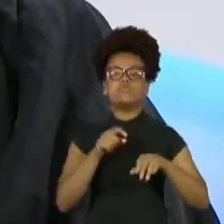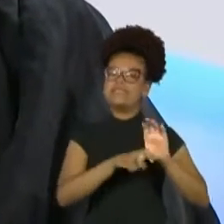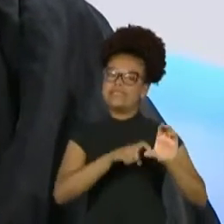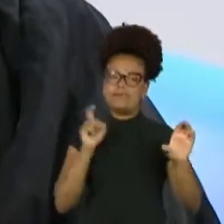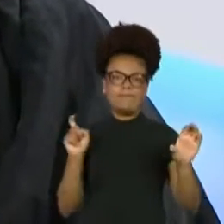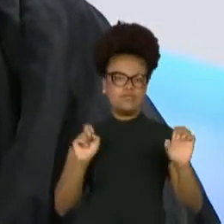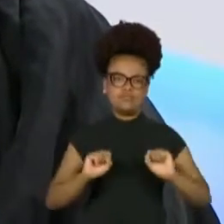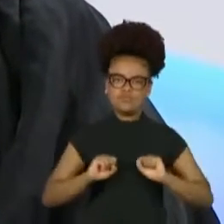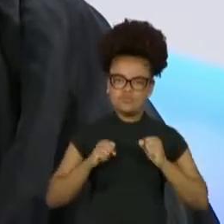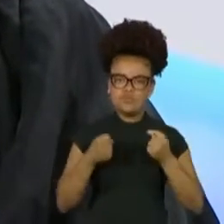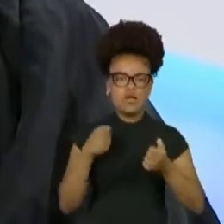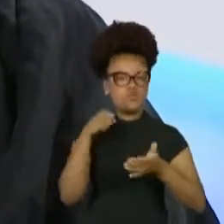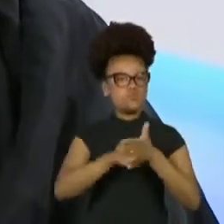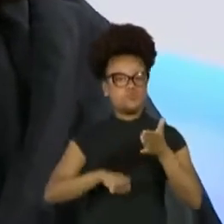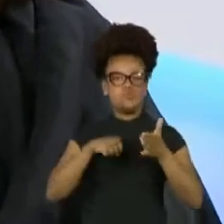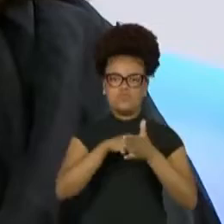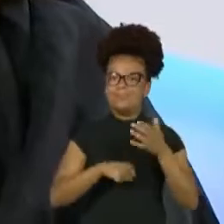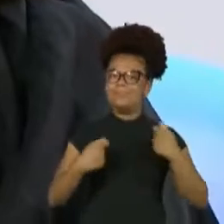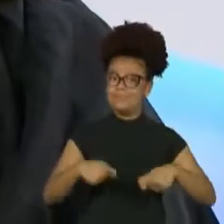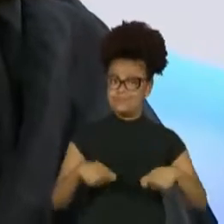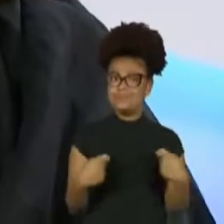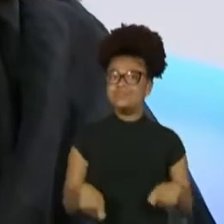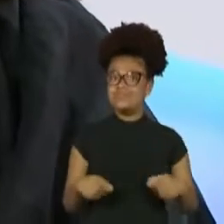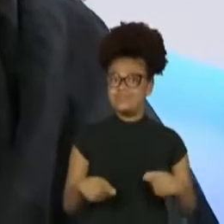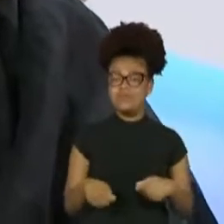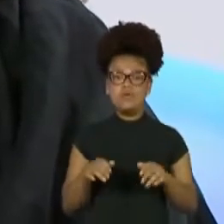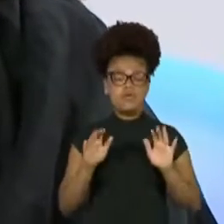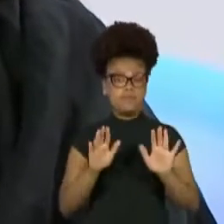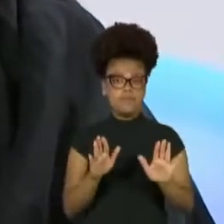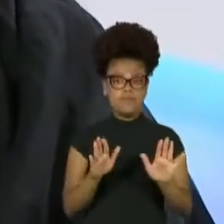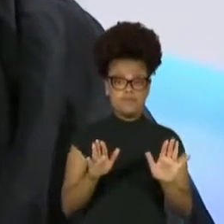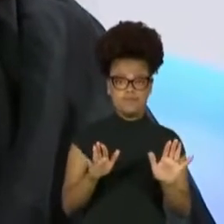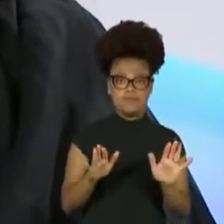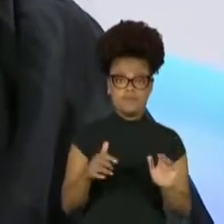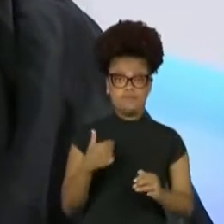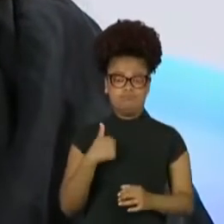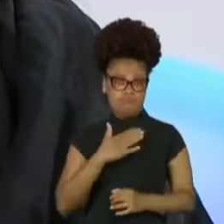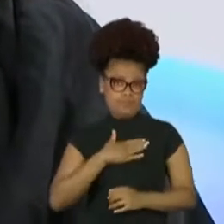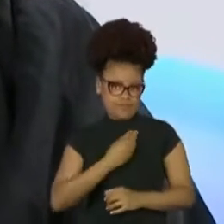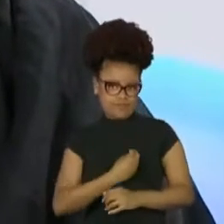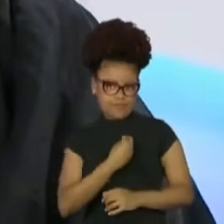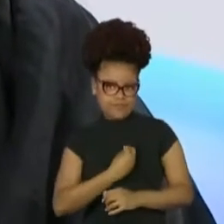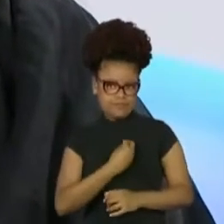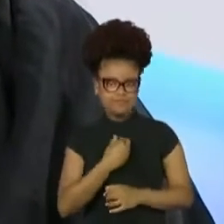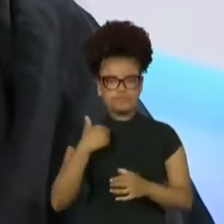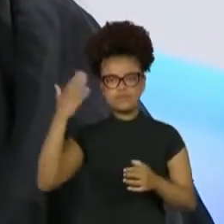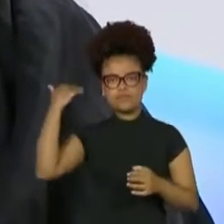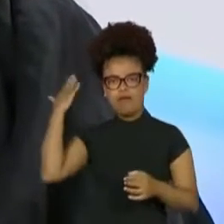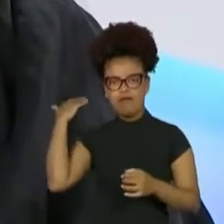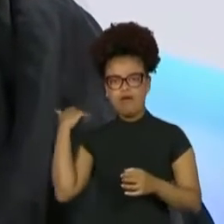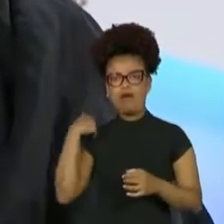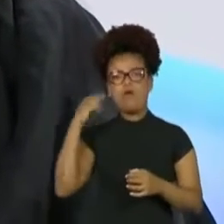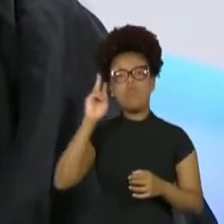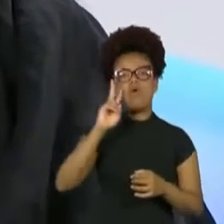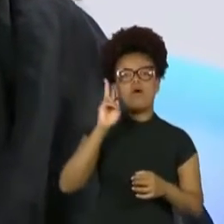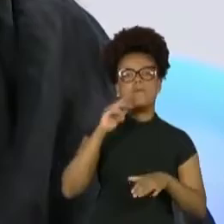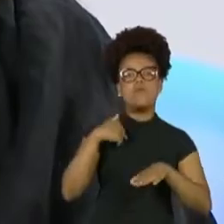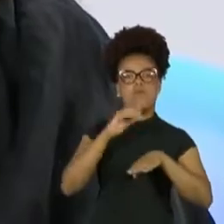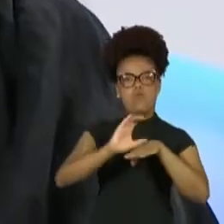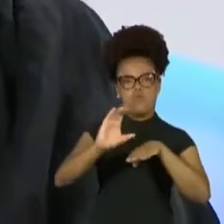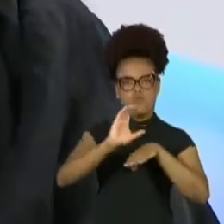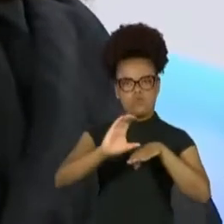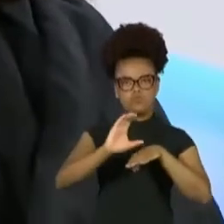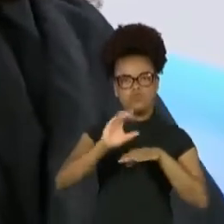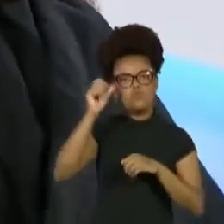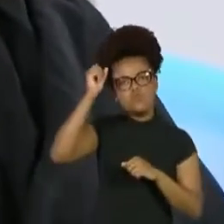Por exemplo, uma coisa que foi muito importante na minha vida foi um curso de cultura negra. Da Lélia Gonzalez. Da Lélia